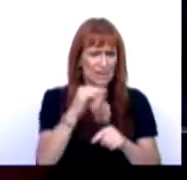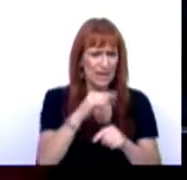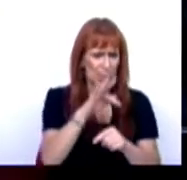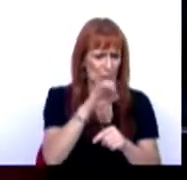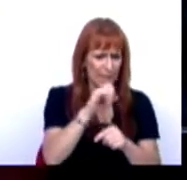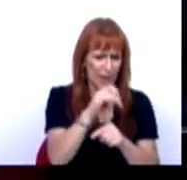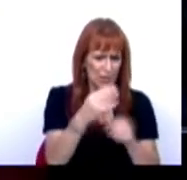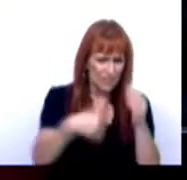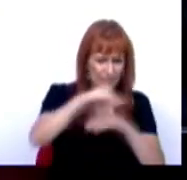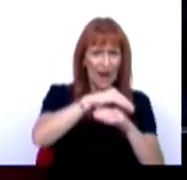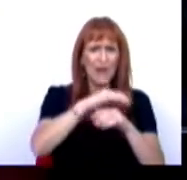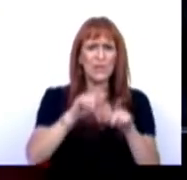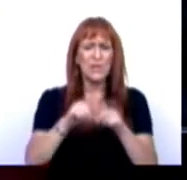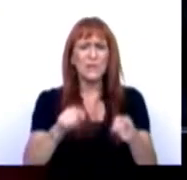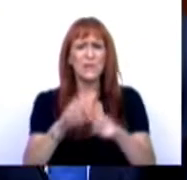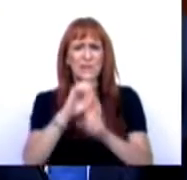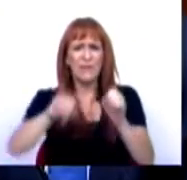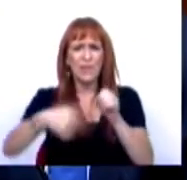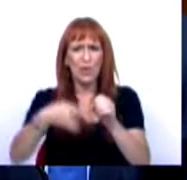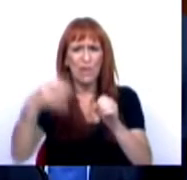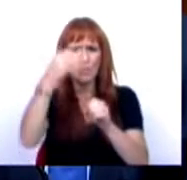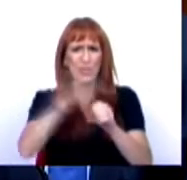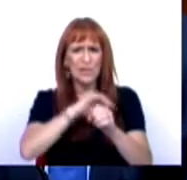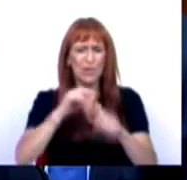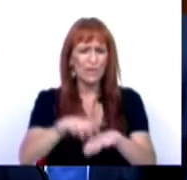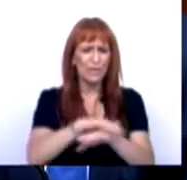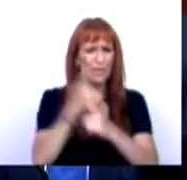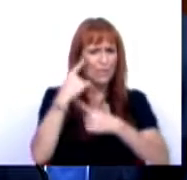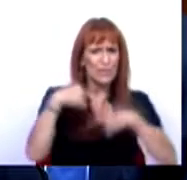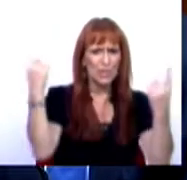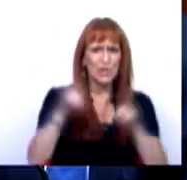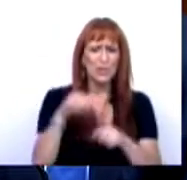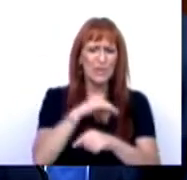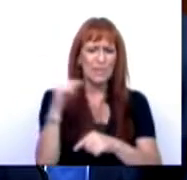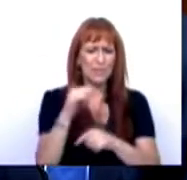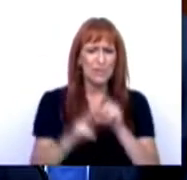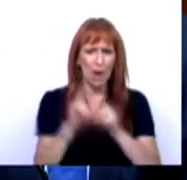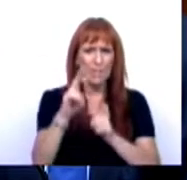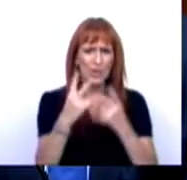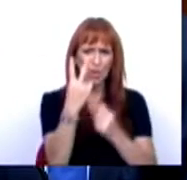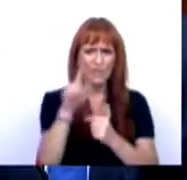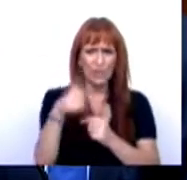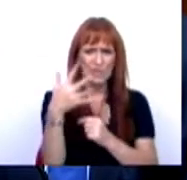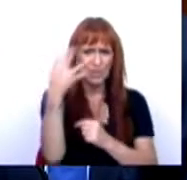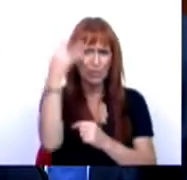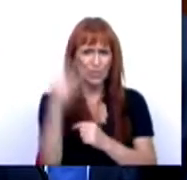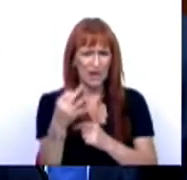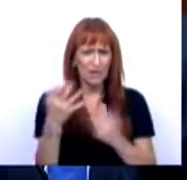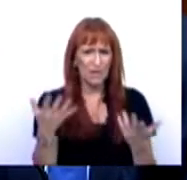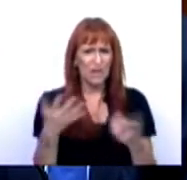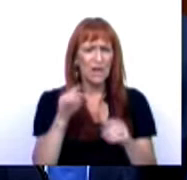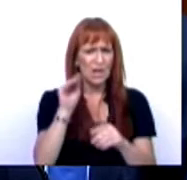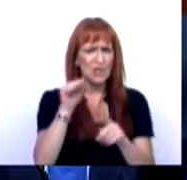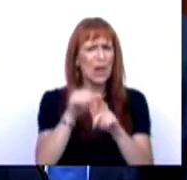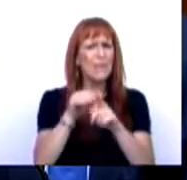euros. A primeira atualização de 0,9% dos salários da formação pública, que faz com que o salário médio aumente de 2,5%. Queria